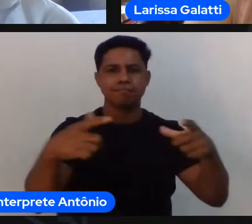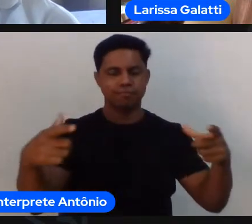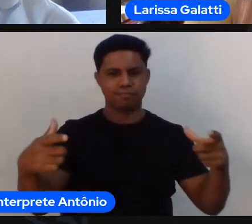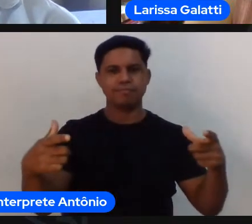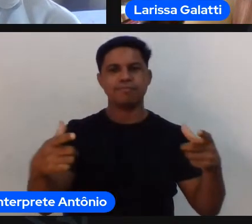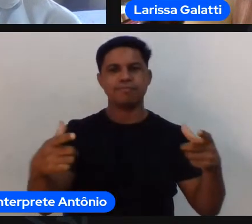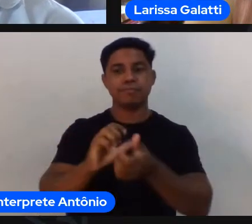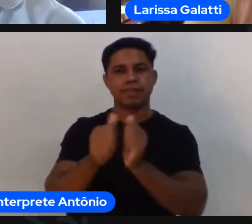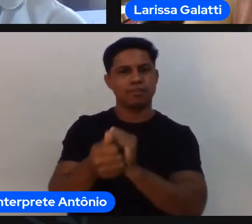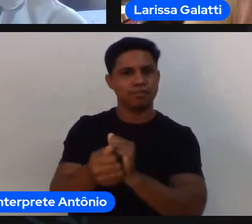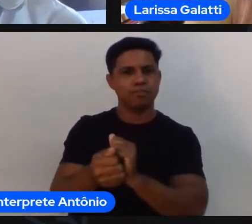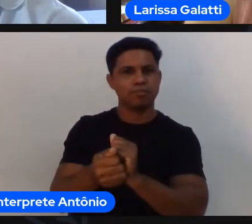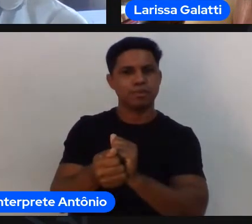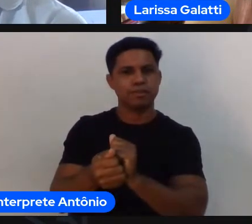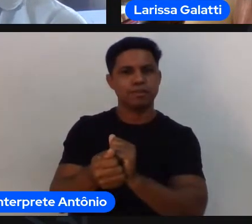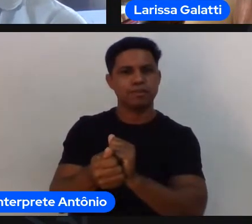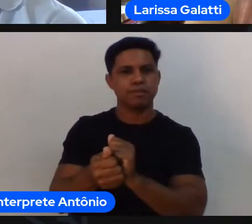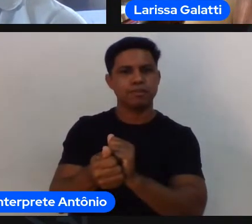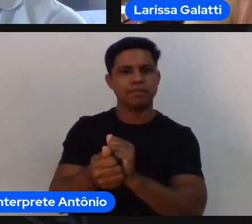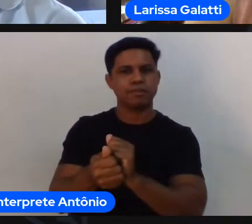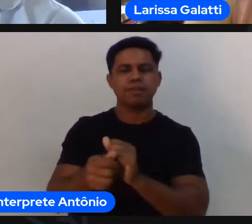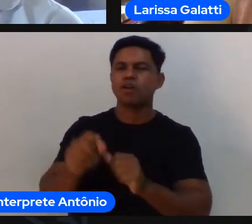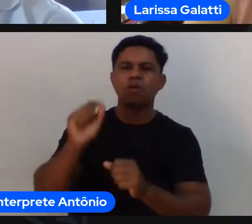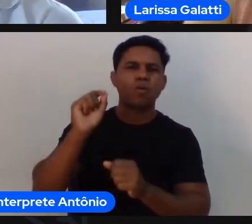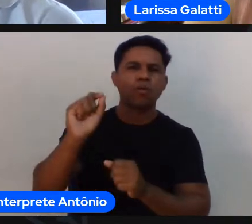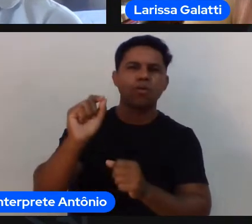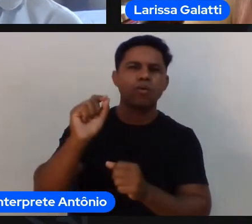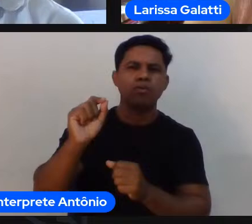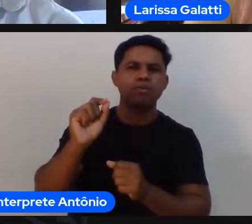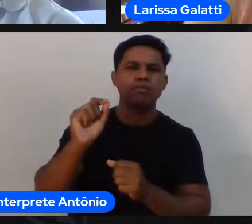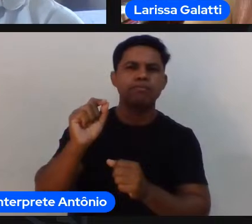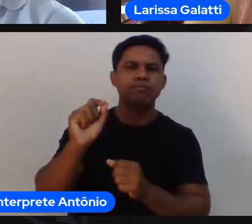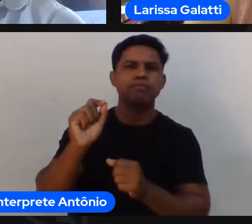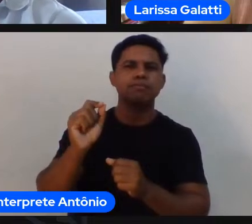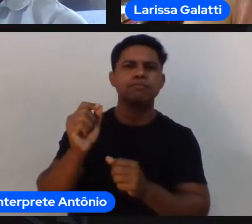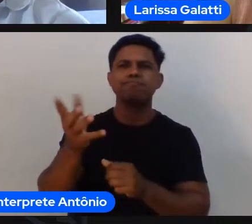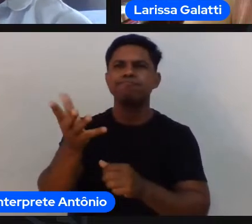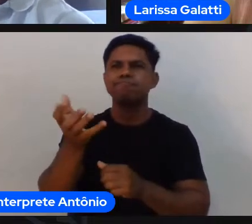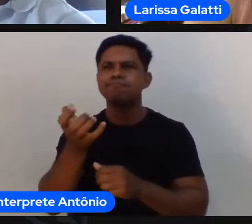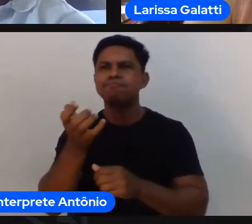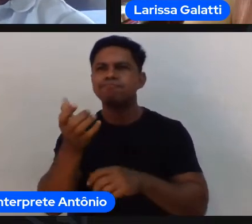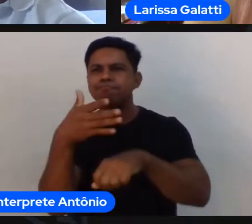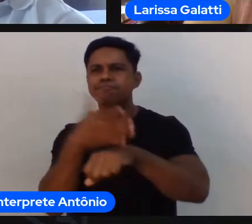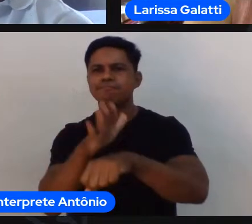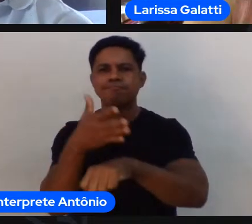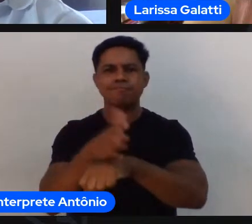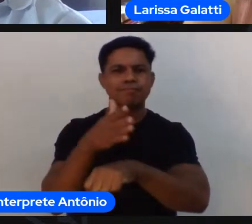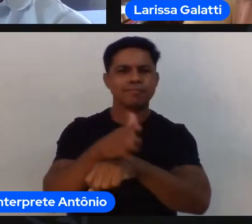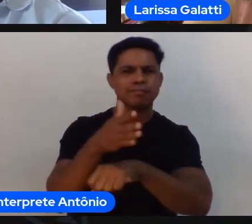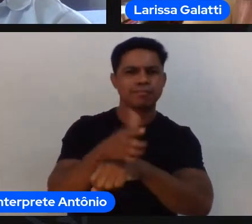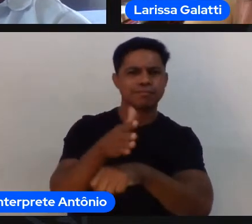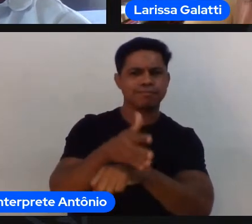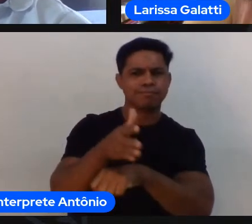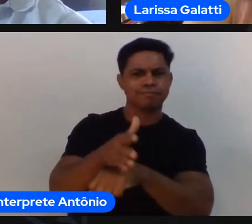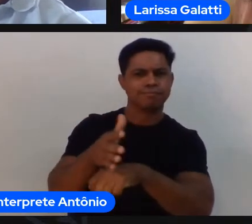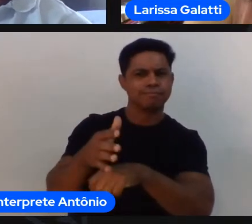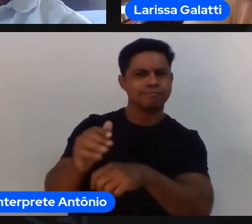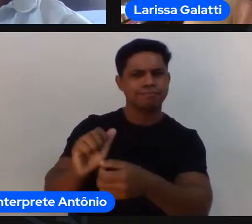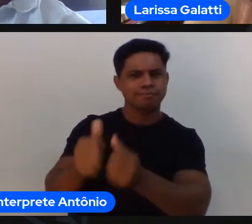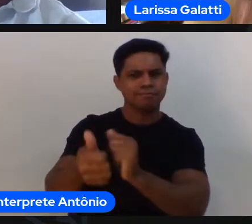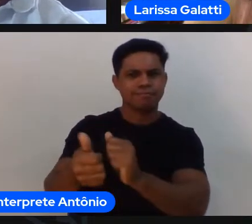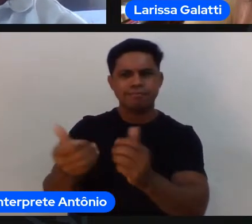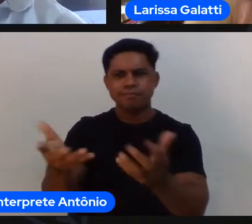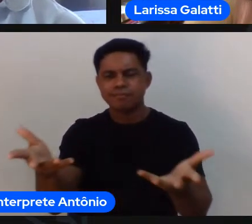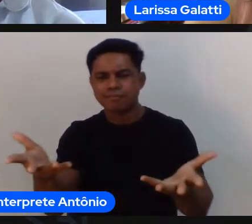um que queira a frente jogar praticar treinar né sem ser atleta e aí é as questões de